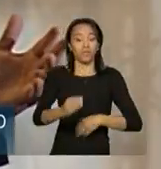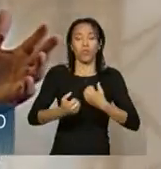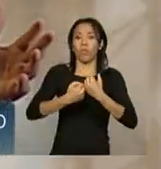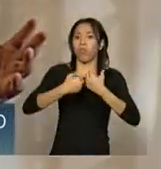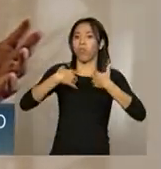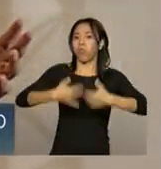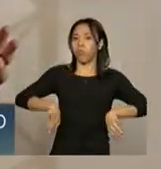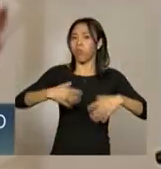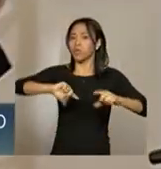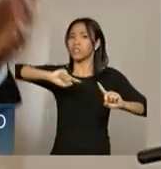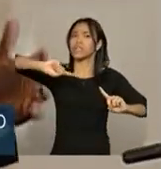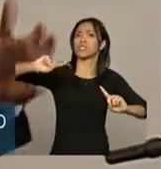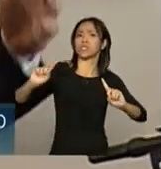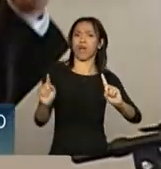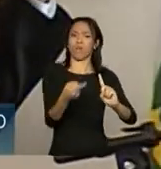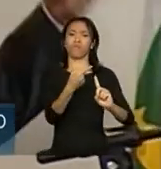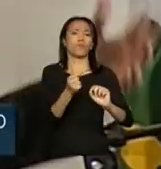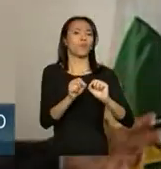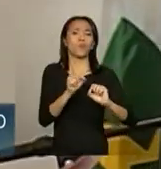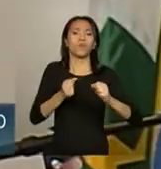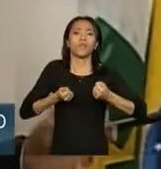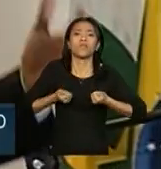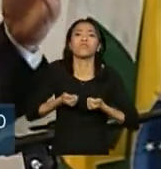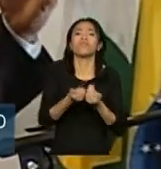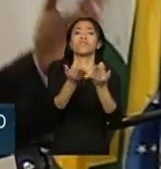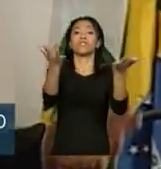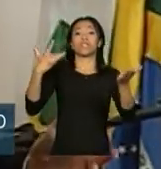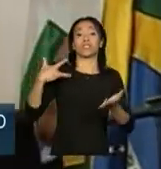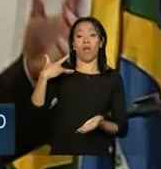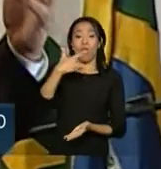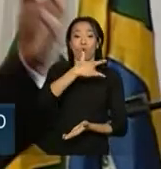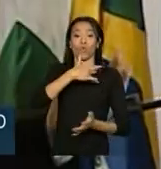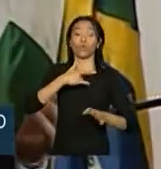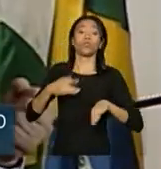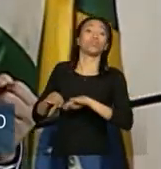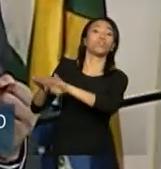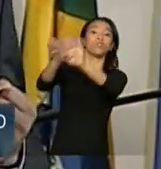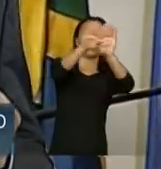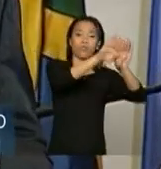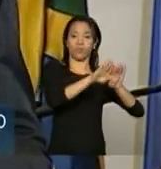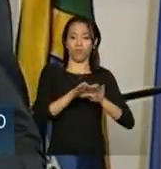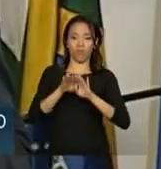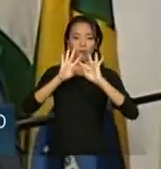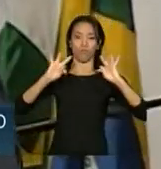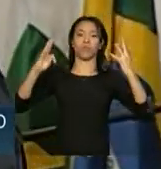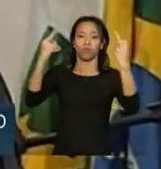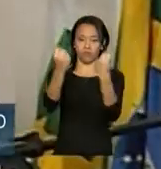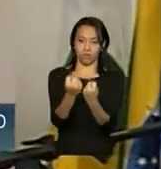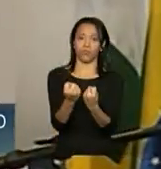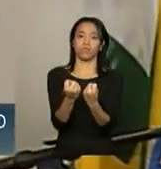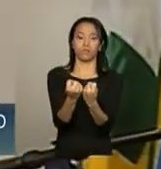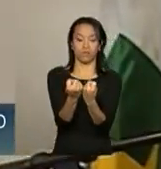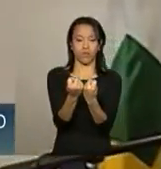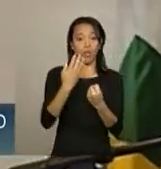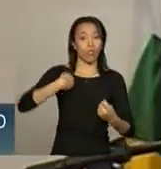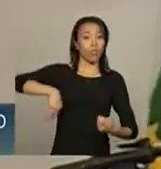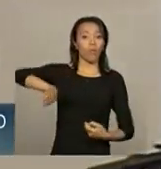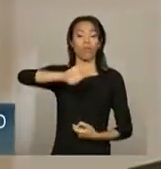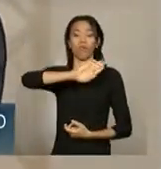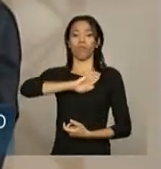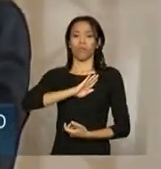de levar saúde pública universal e gratuita para toda a sua população. Nós não